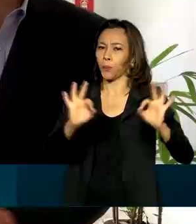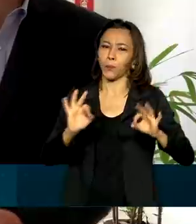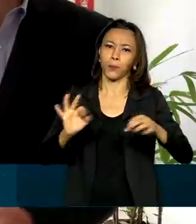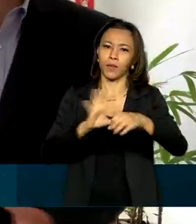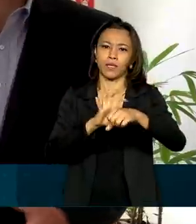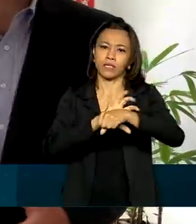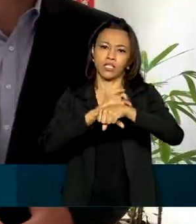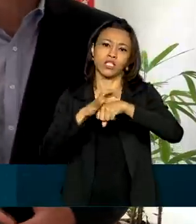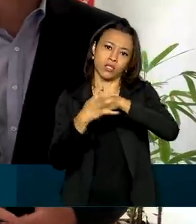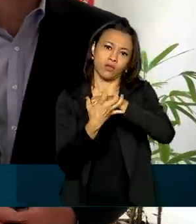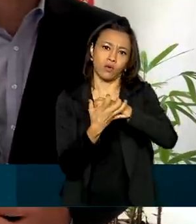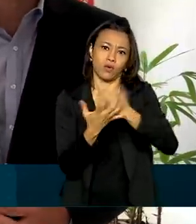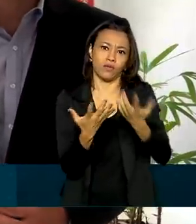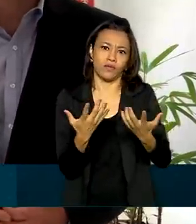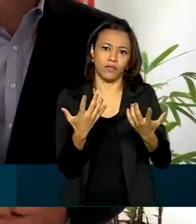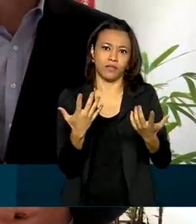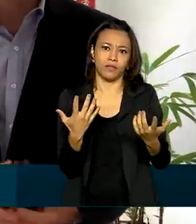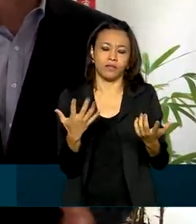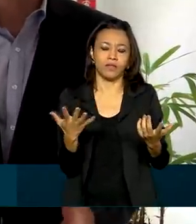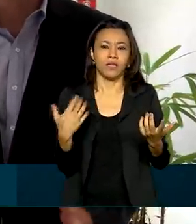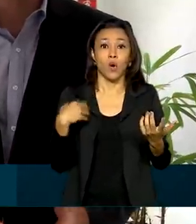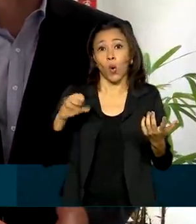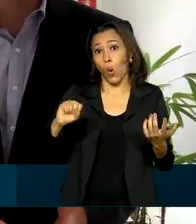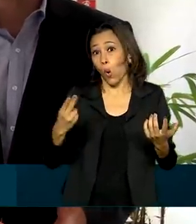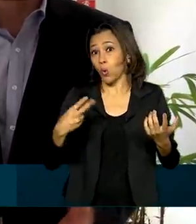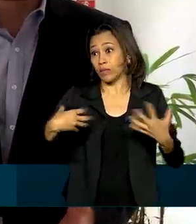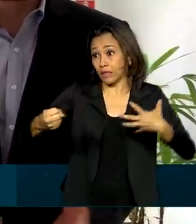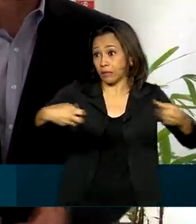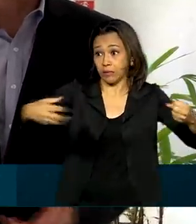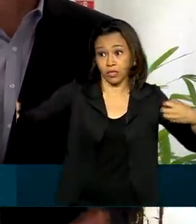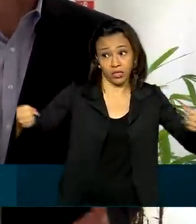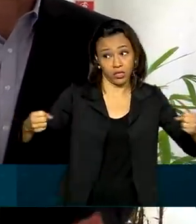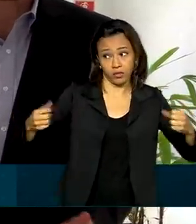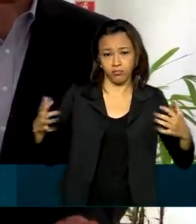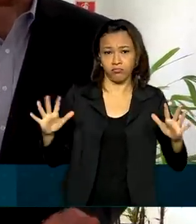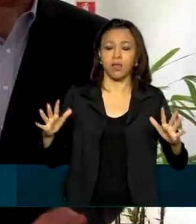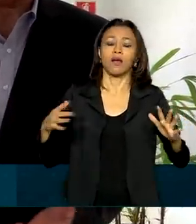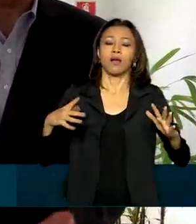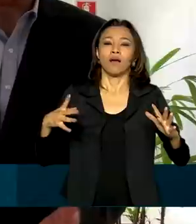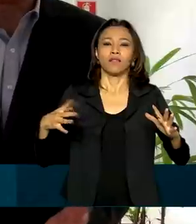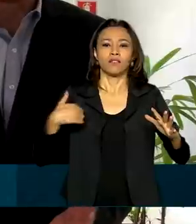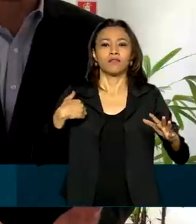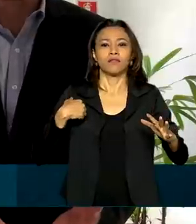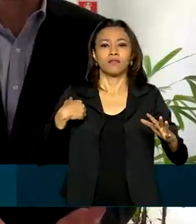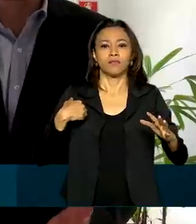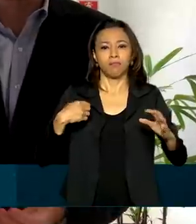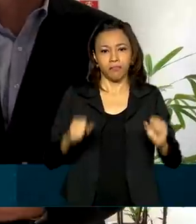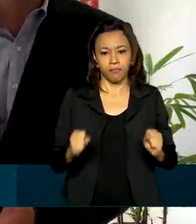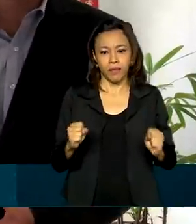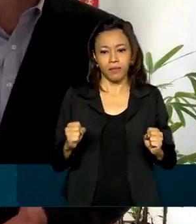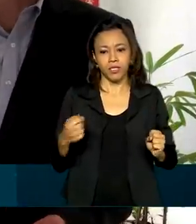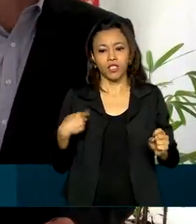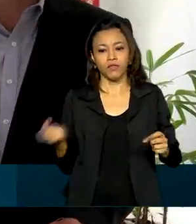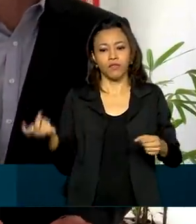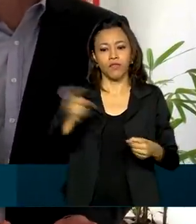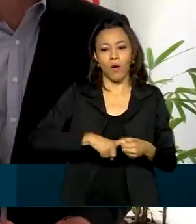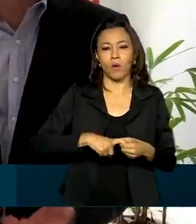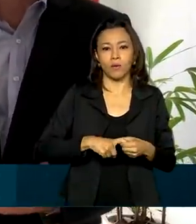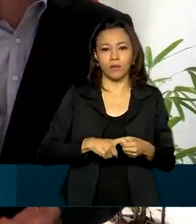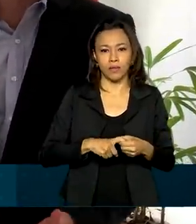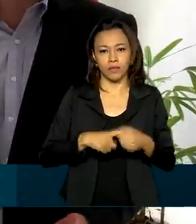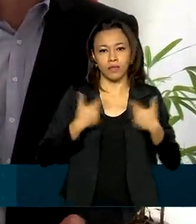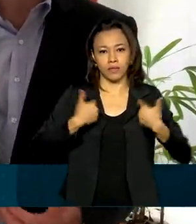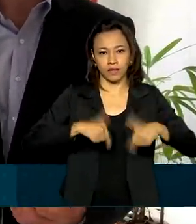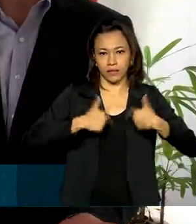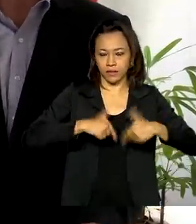baixa probabilidade de estarem transmitindo alguma coisa, permite com que a gente volte de uma maneira